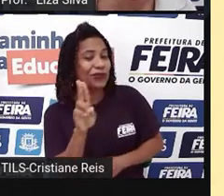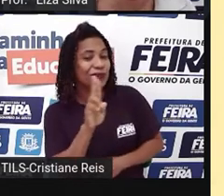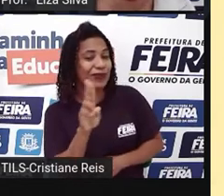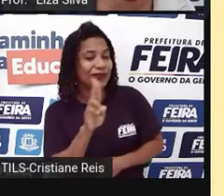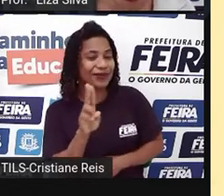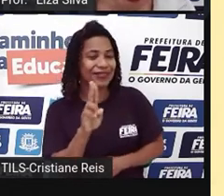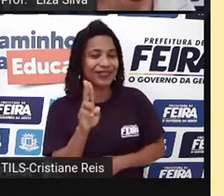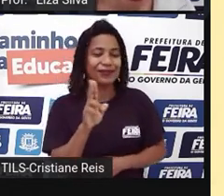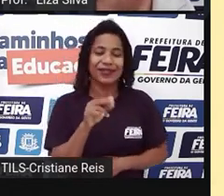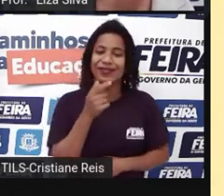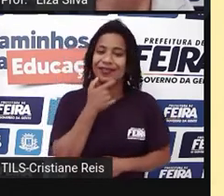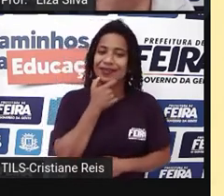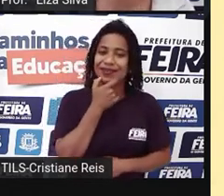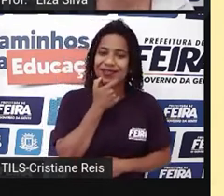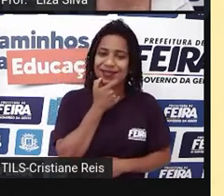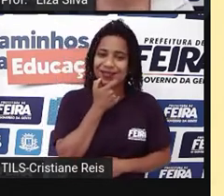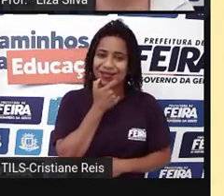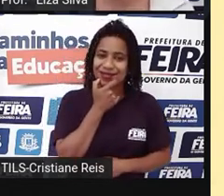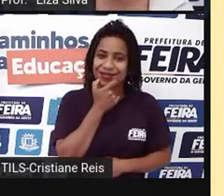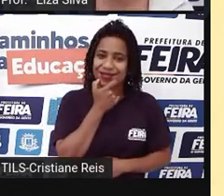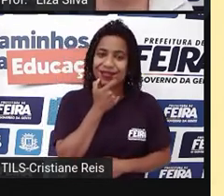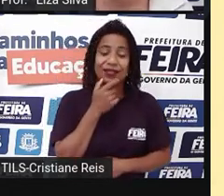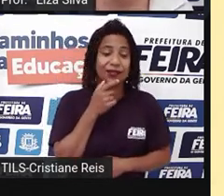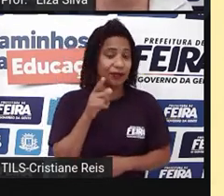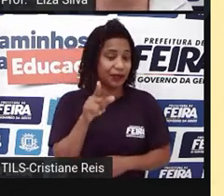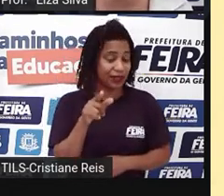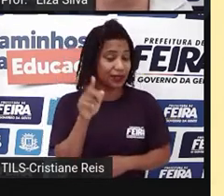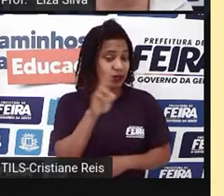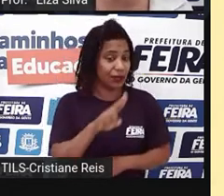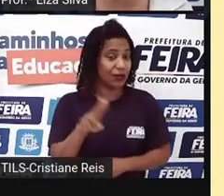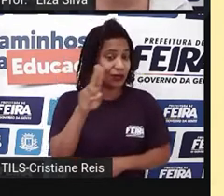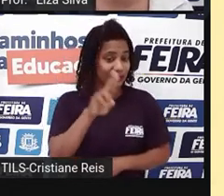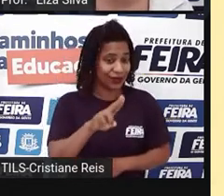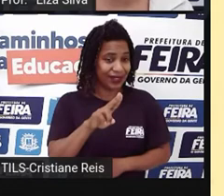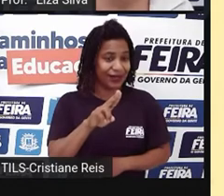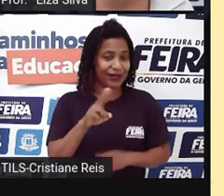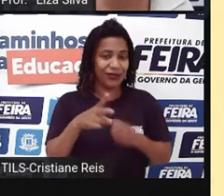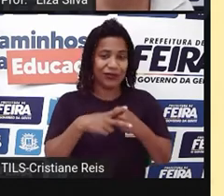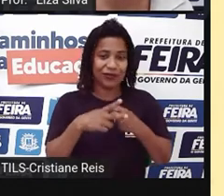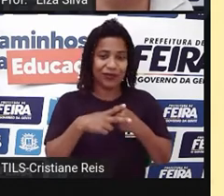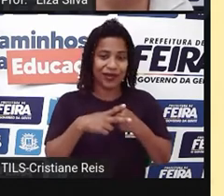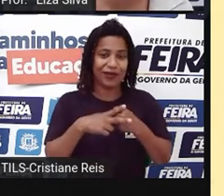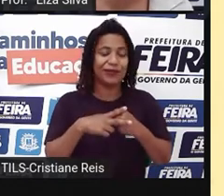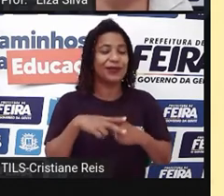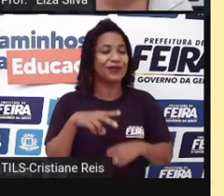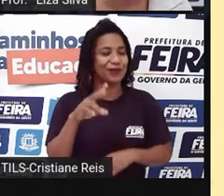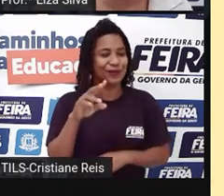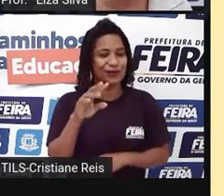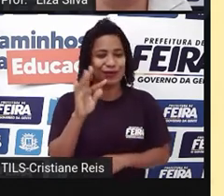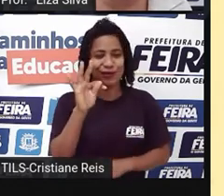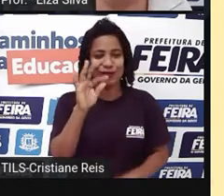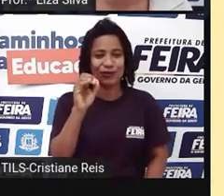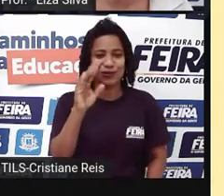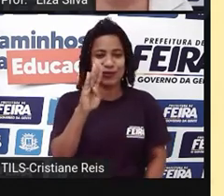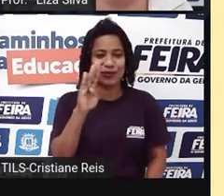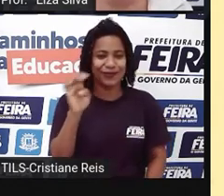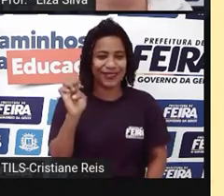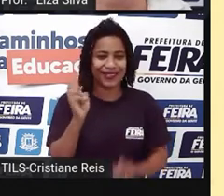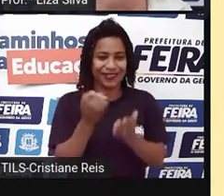vamos responder, utilizando o verbo to be, que já é nosso conhecido. I am Elza